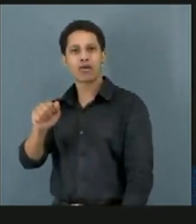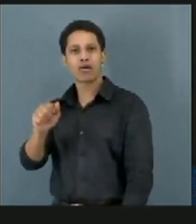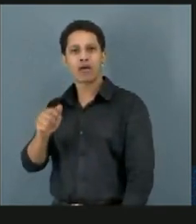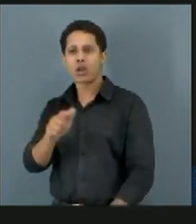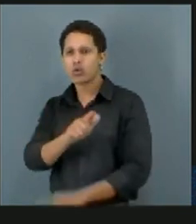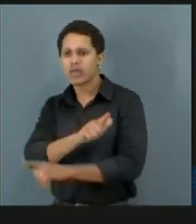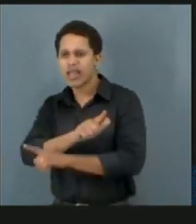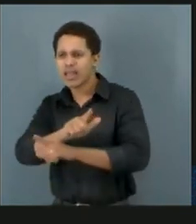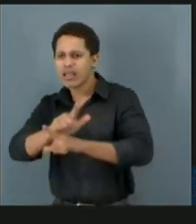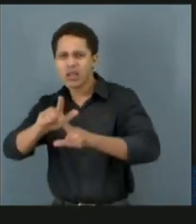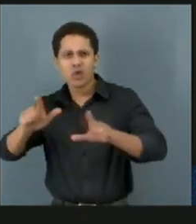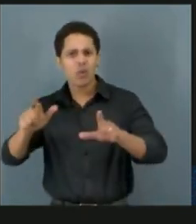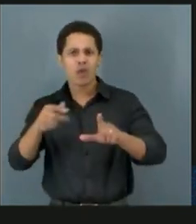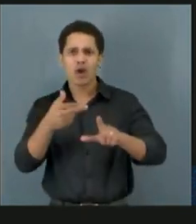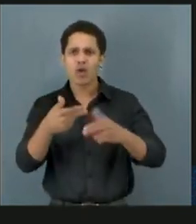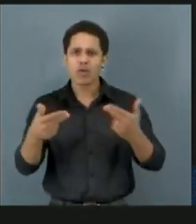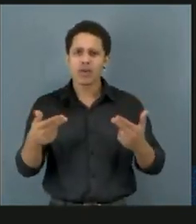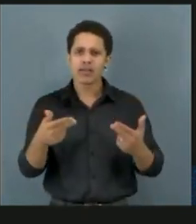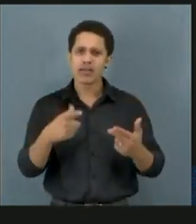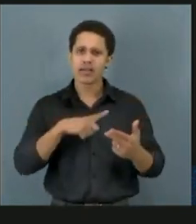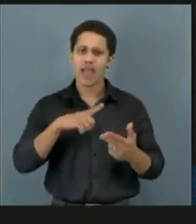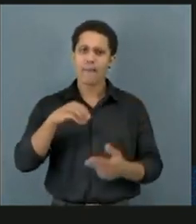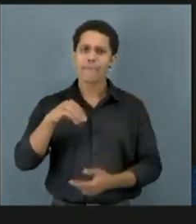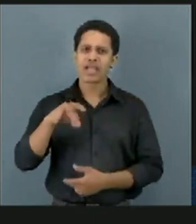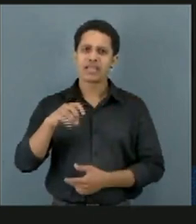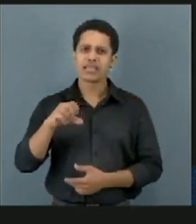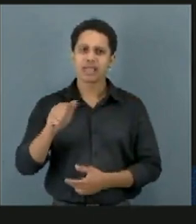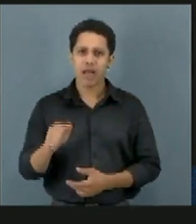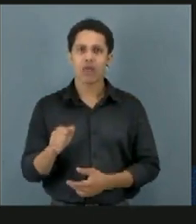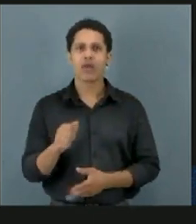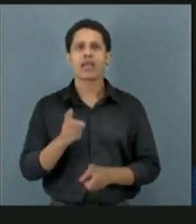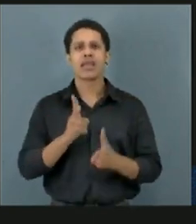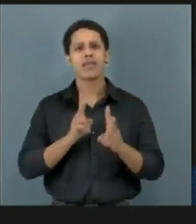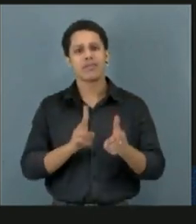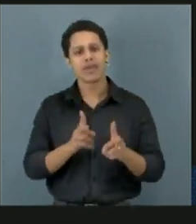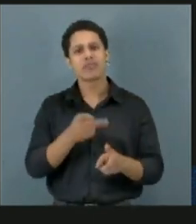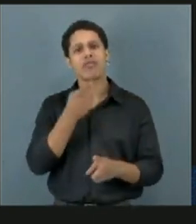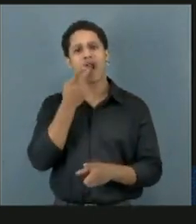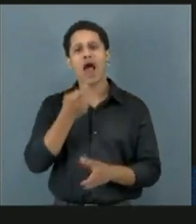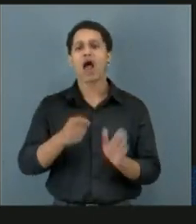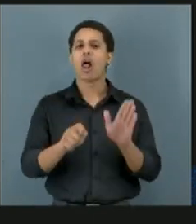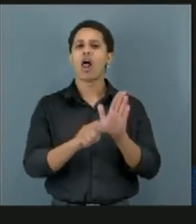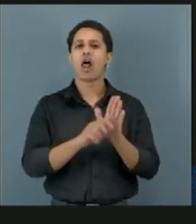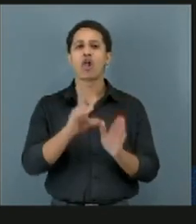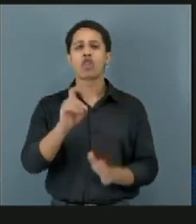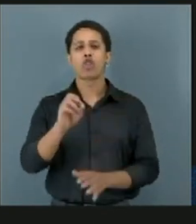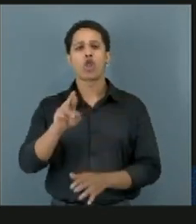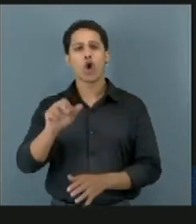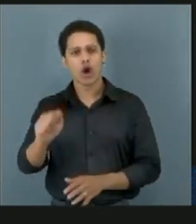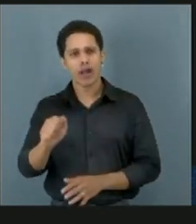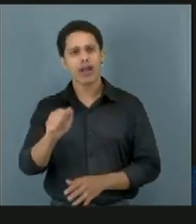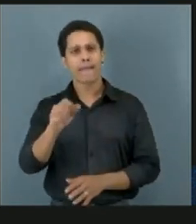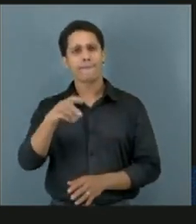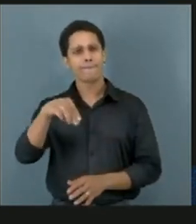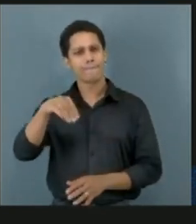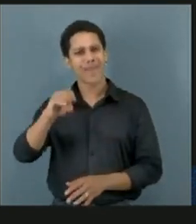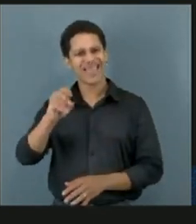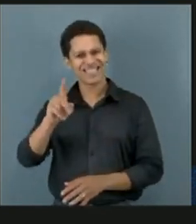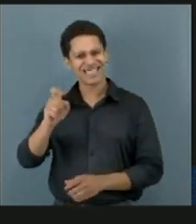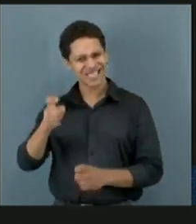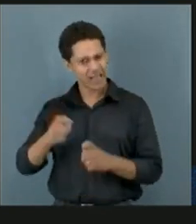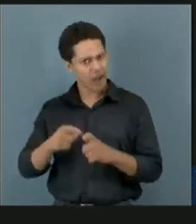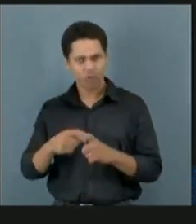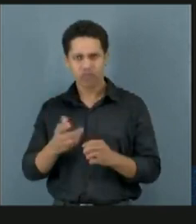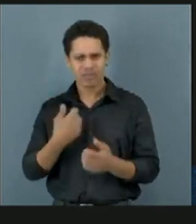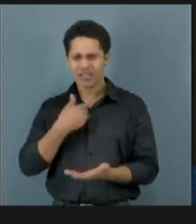medicinal. Nenhuma. E mesmo chamar a droga de medicinal, que absurdo, não é medicinal.